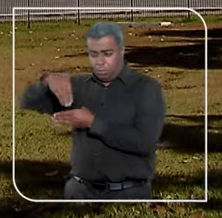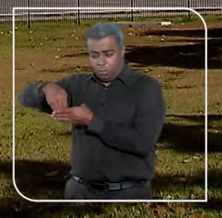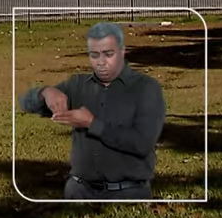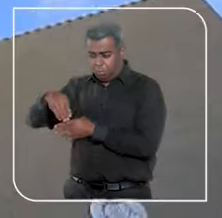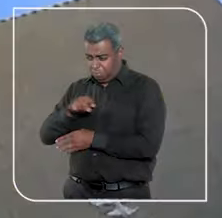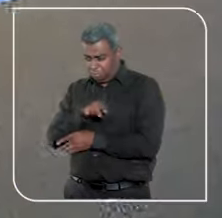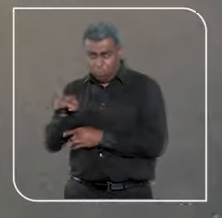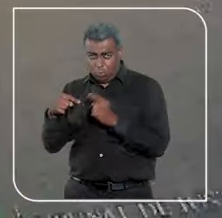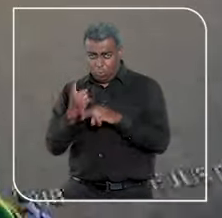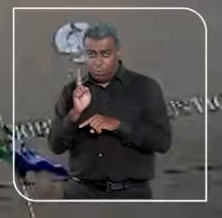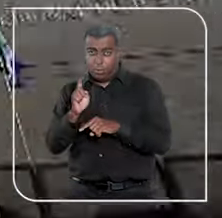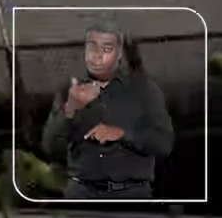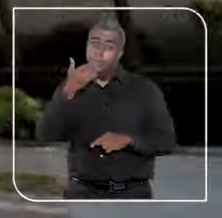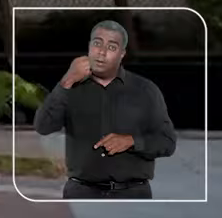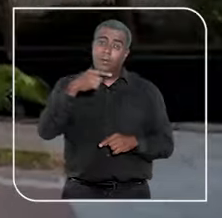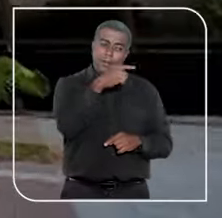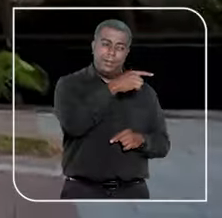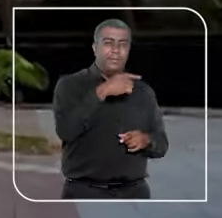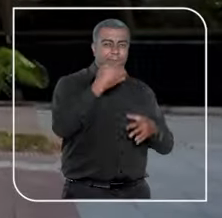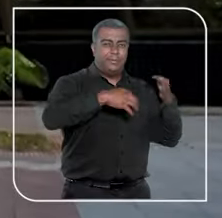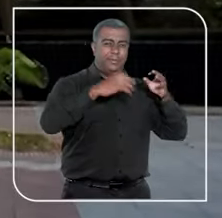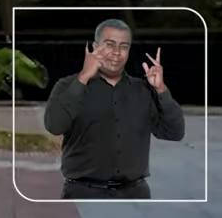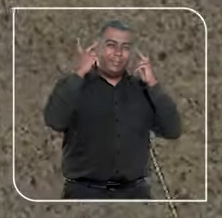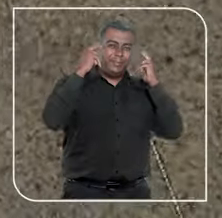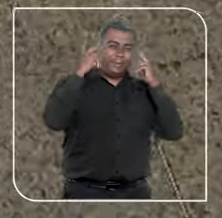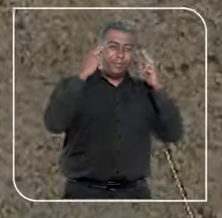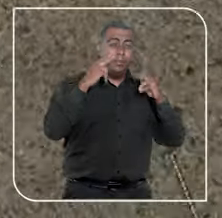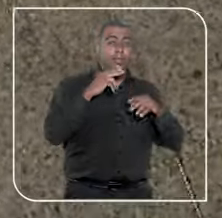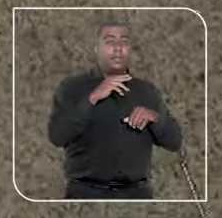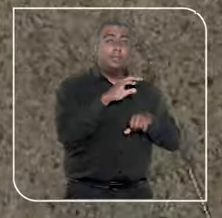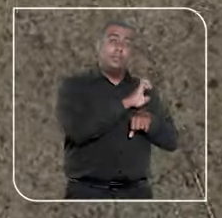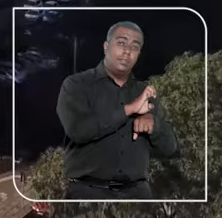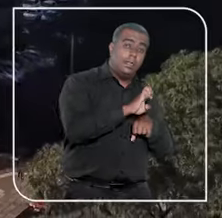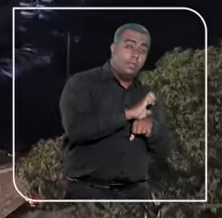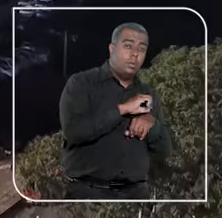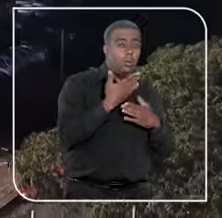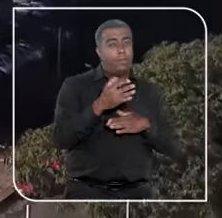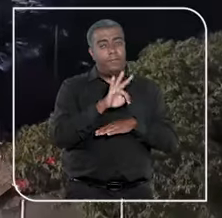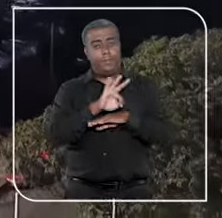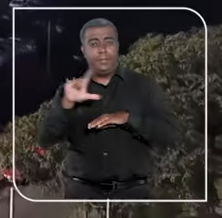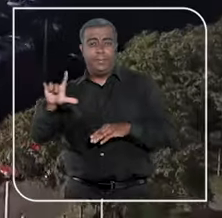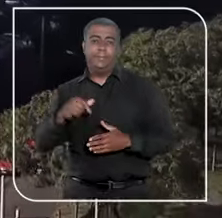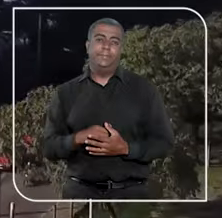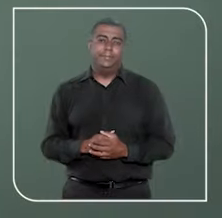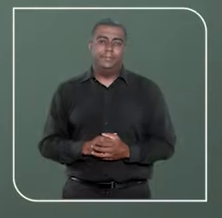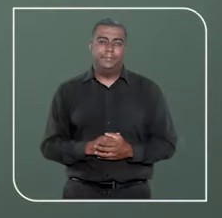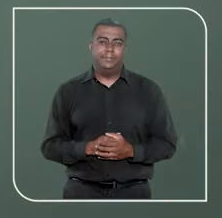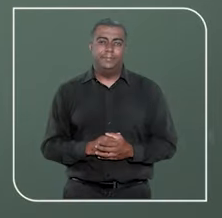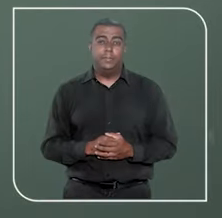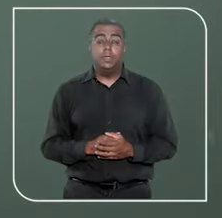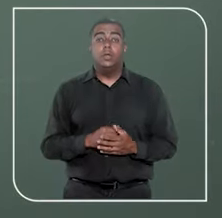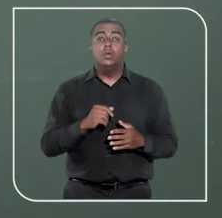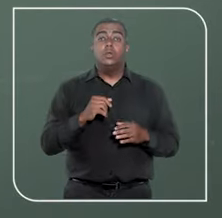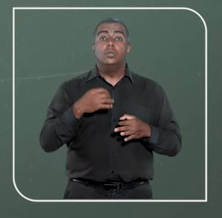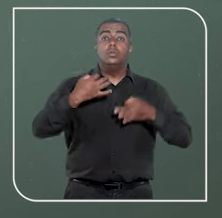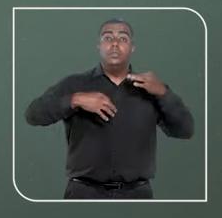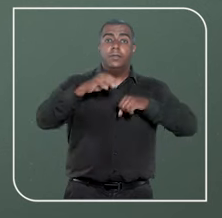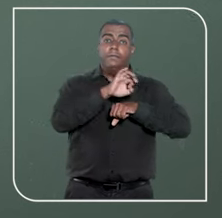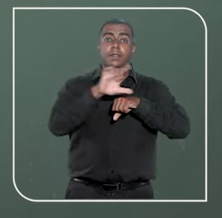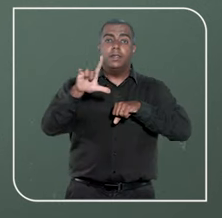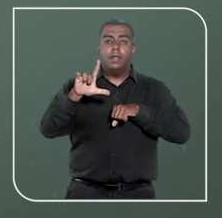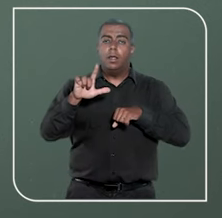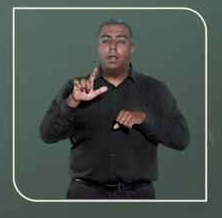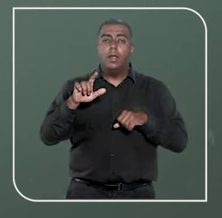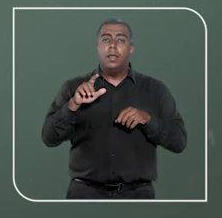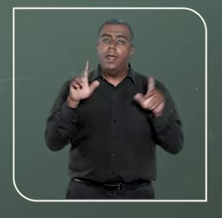eleitoral, o caso será recebido pela justiça comum, na esfera estadual ou federal. Na Justiça